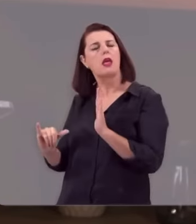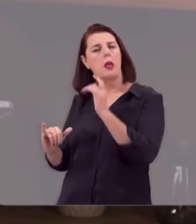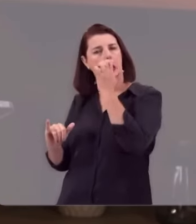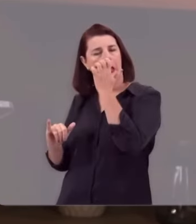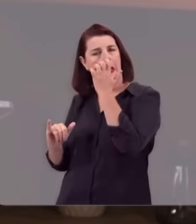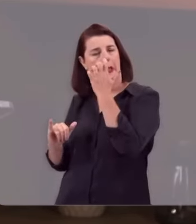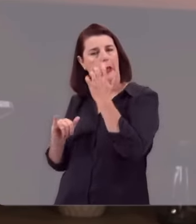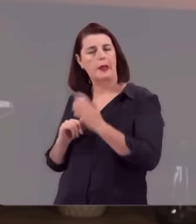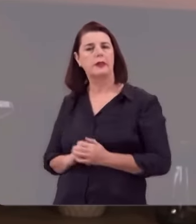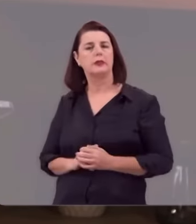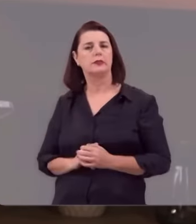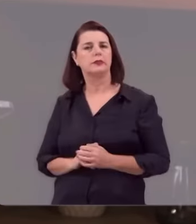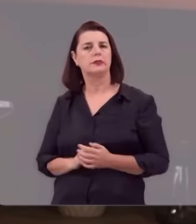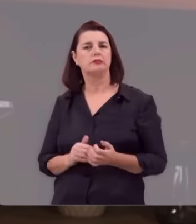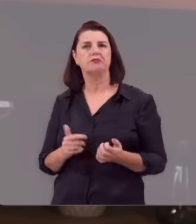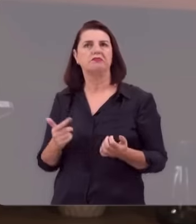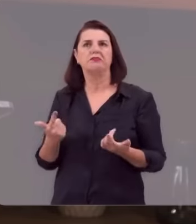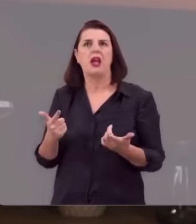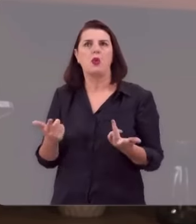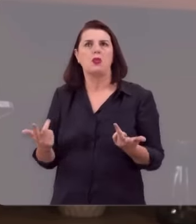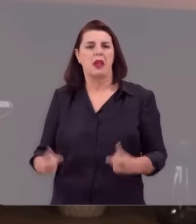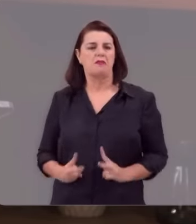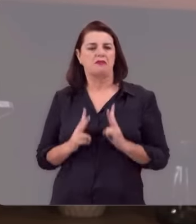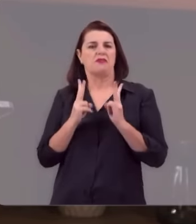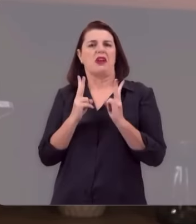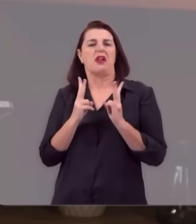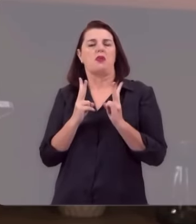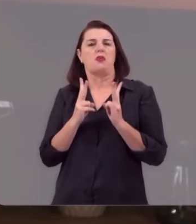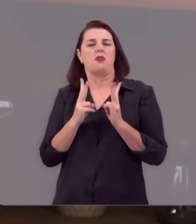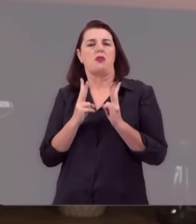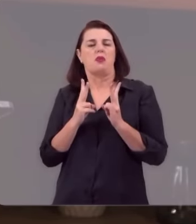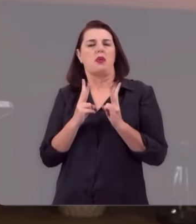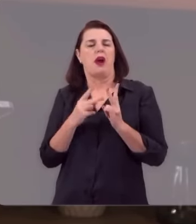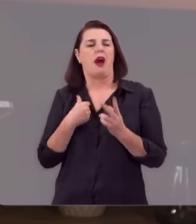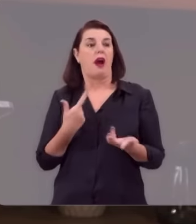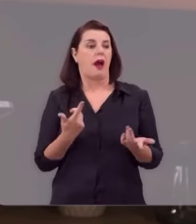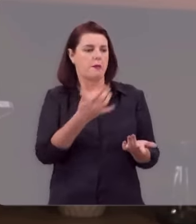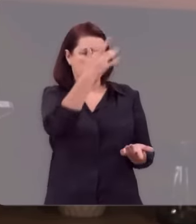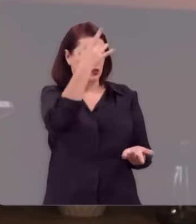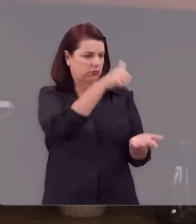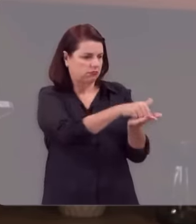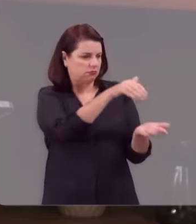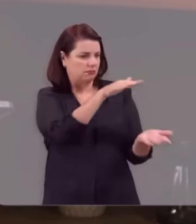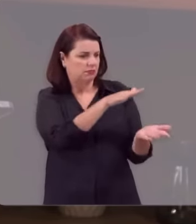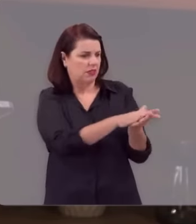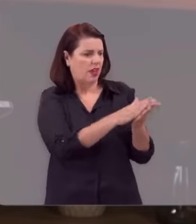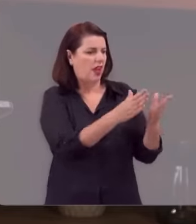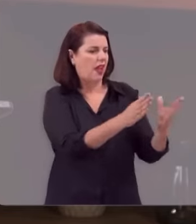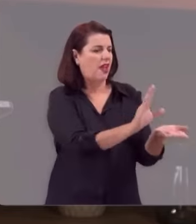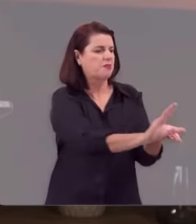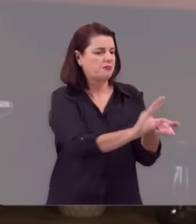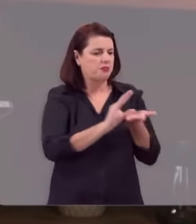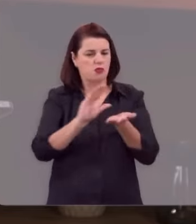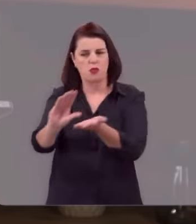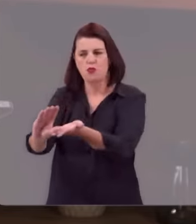Elas não têm escrúpulo de serem compradas, de receberem gordas